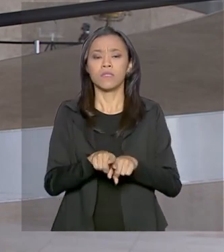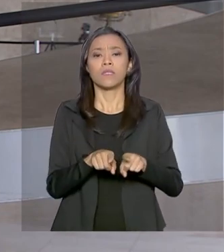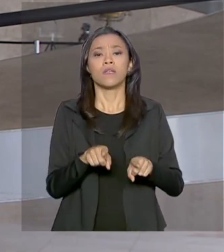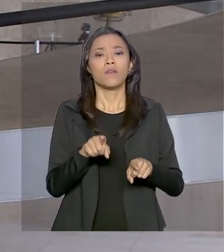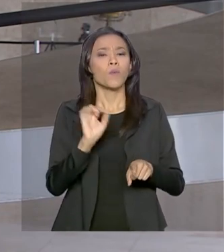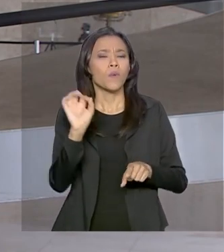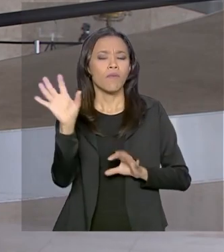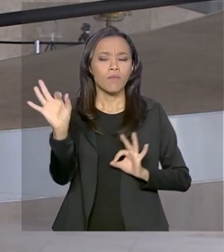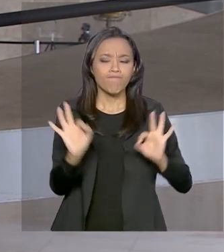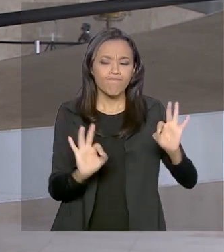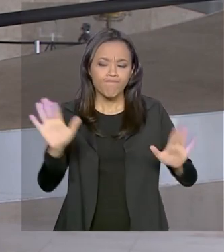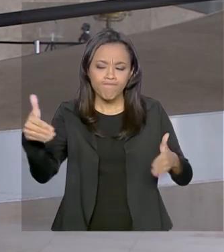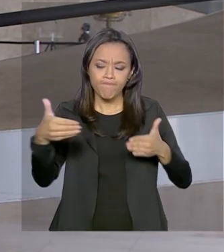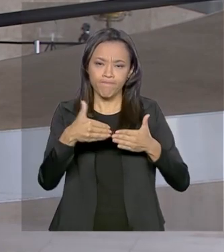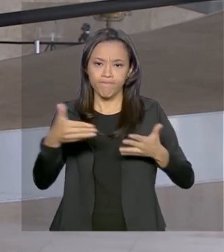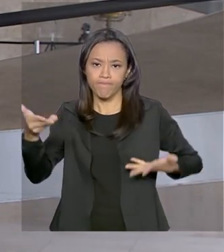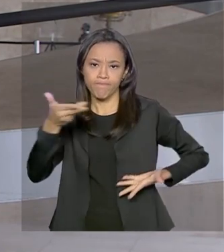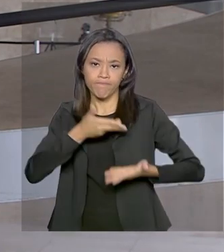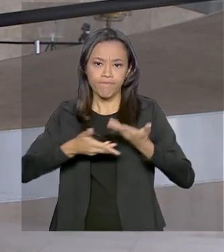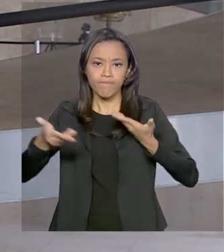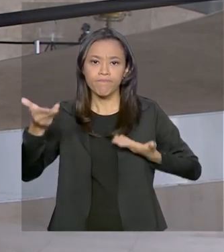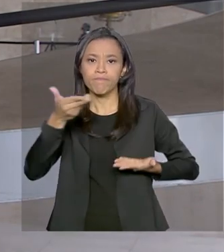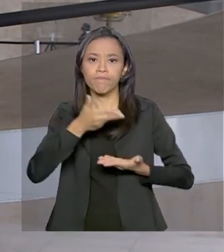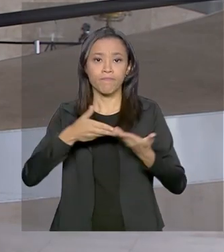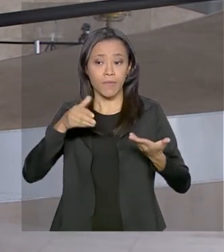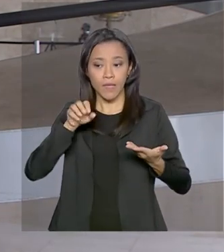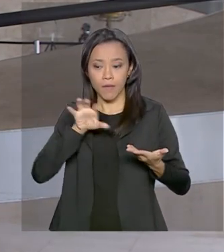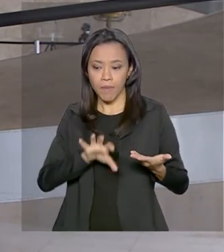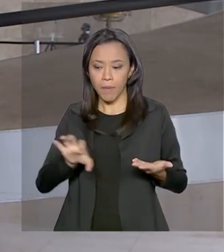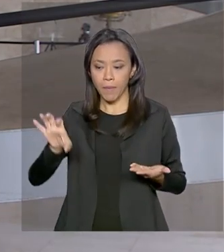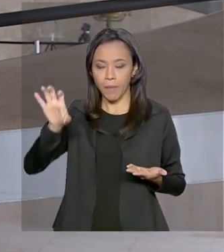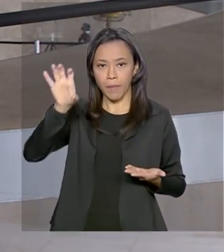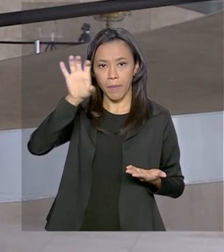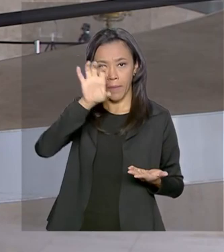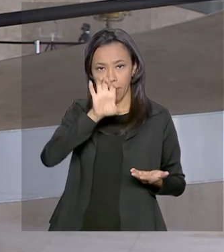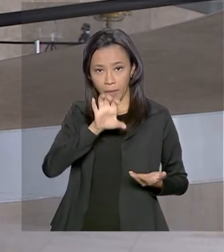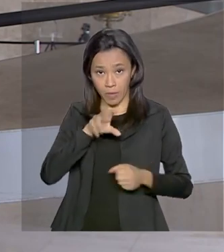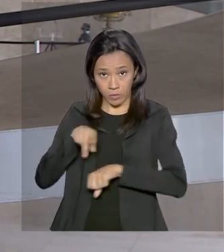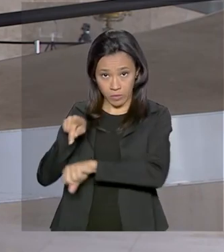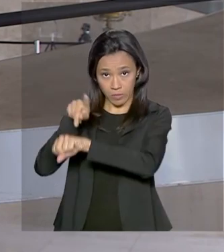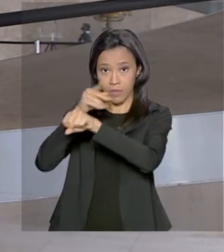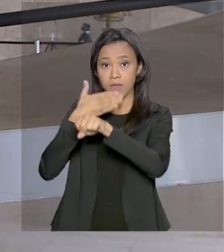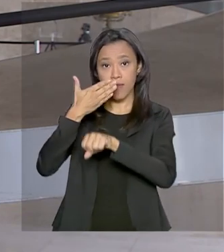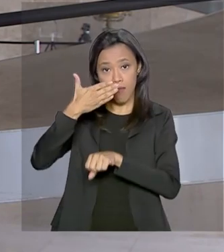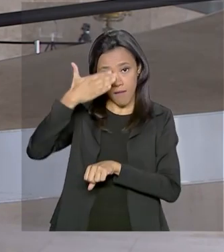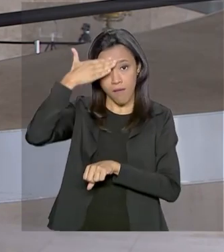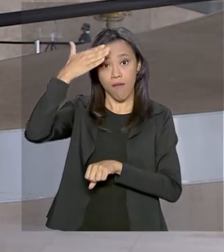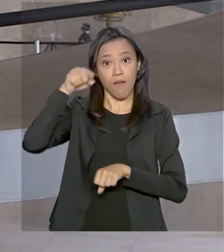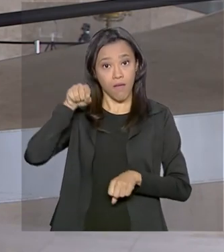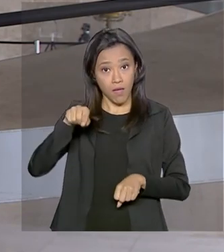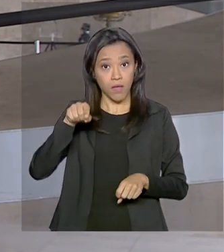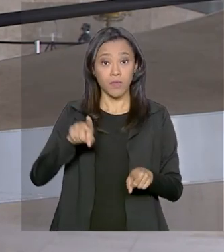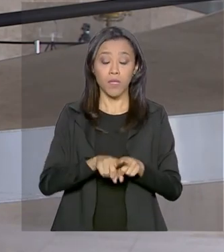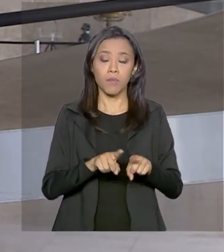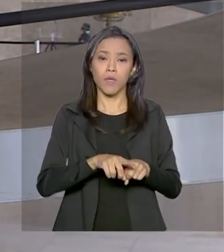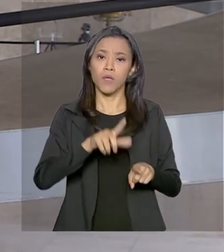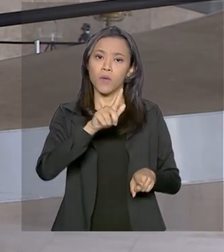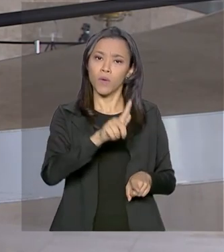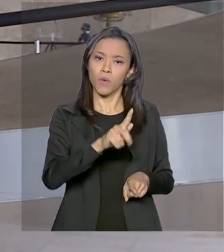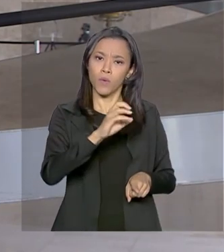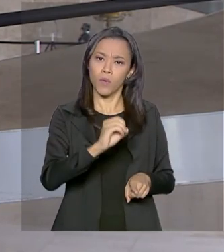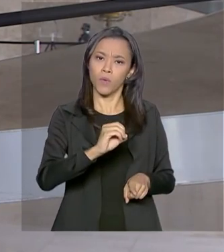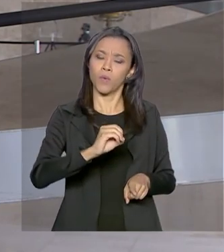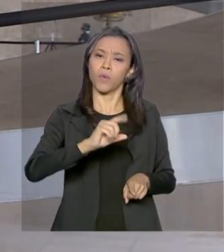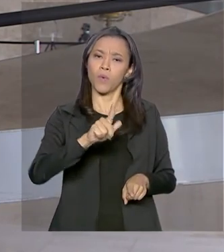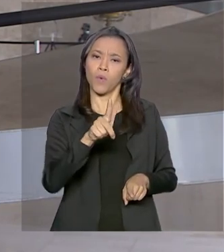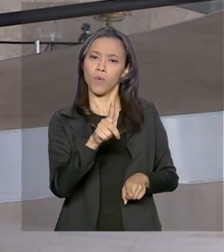diplomática e comercial com os países árabes. O Golfo Pérsico também tem mostrado interesse em